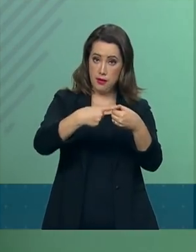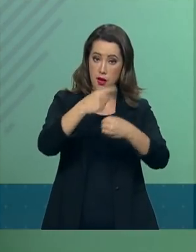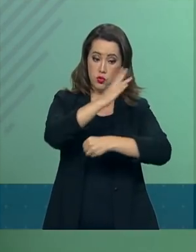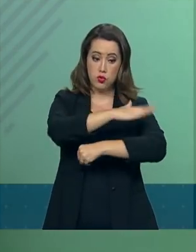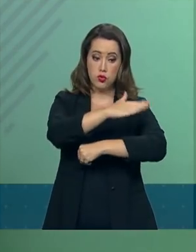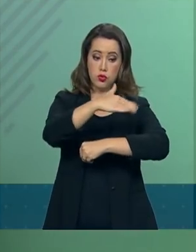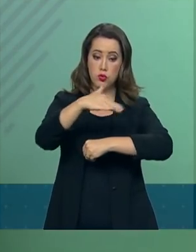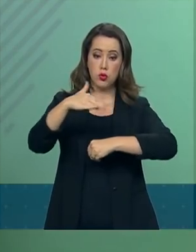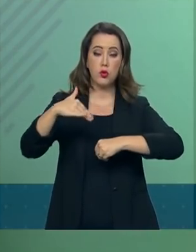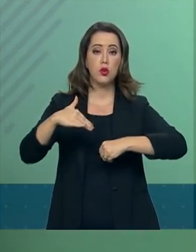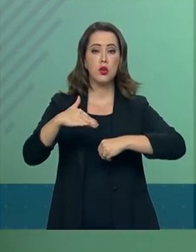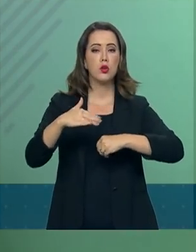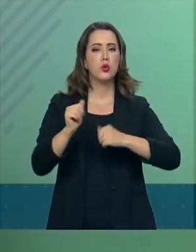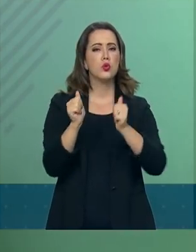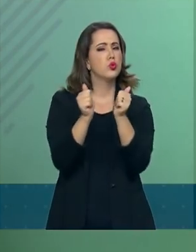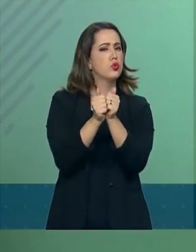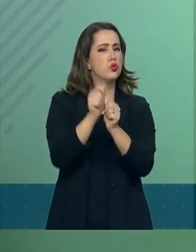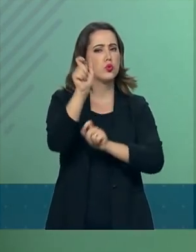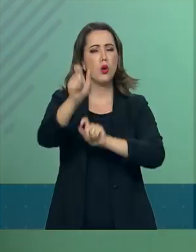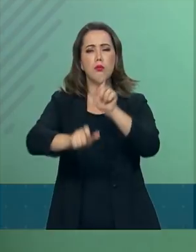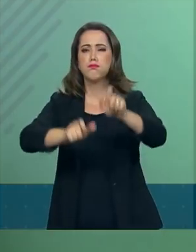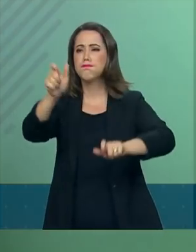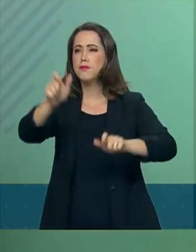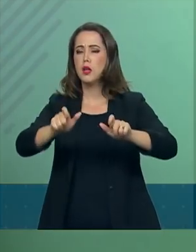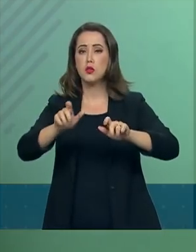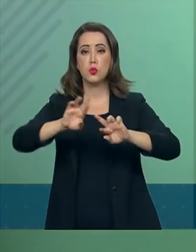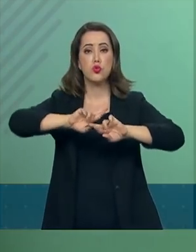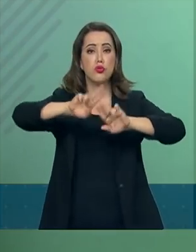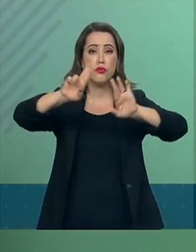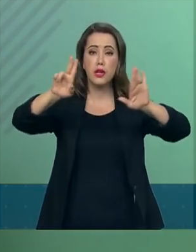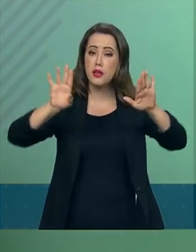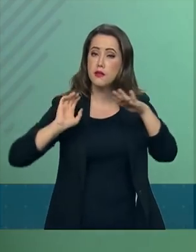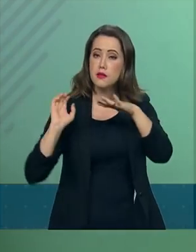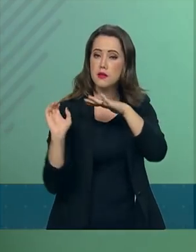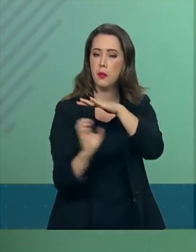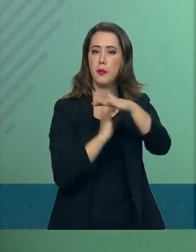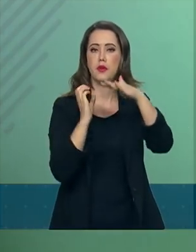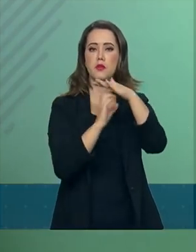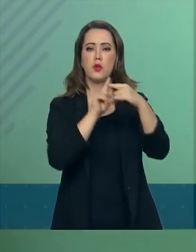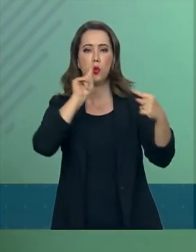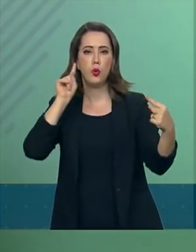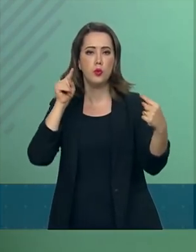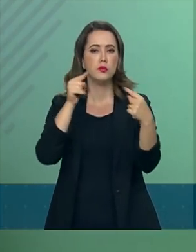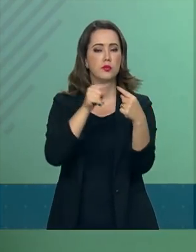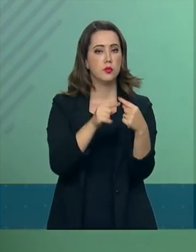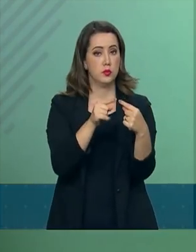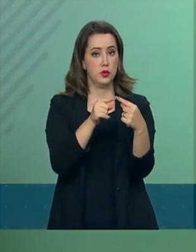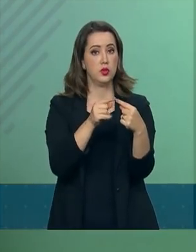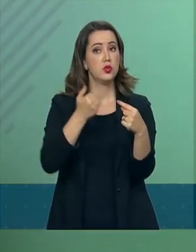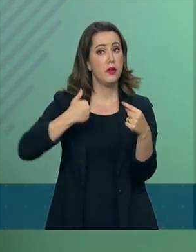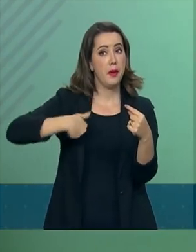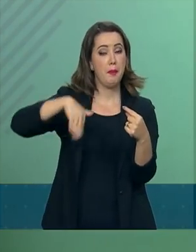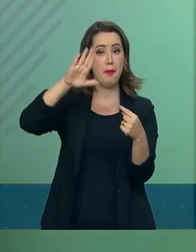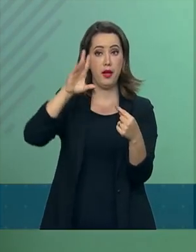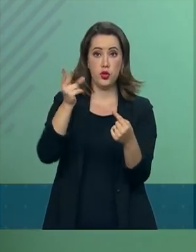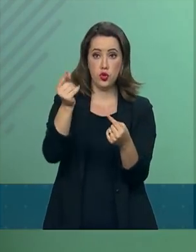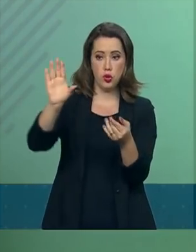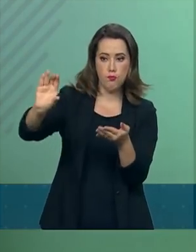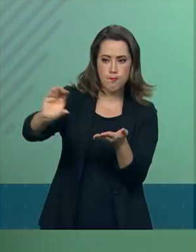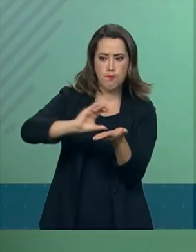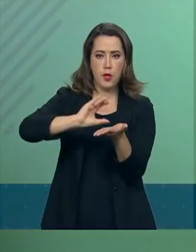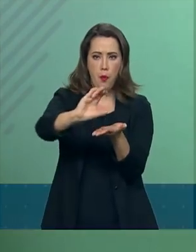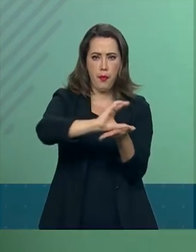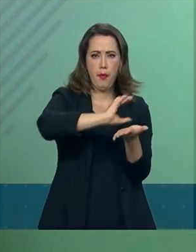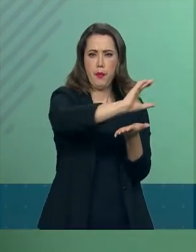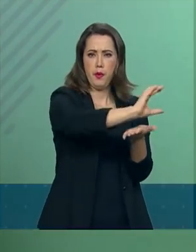juntamente com a participação de diversas empresas, com o objetivo de atrair investimentos e